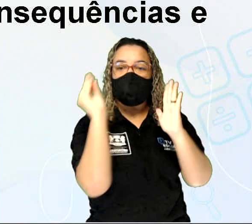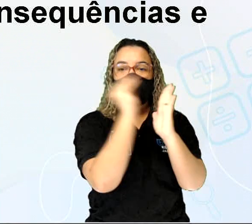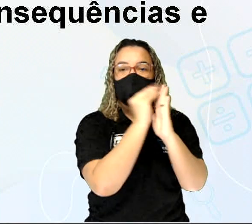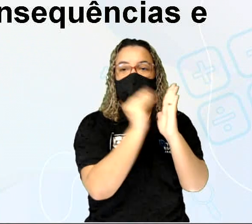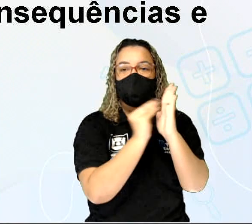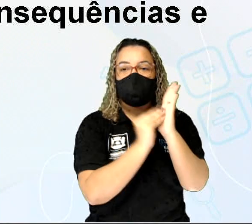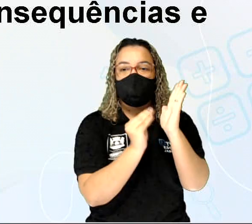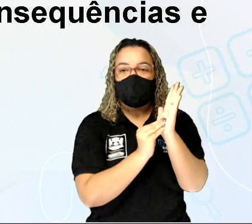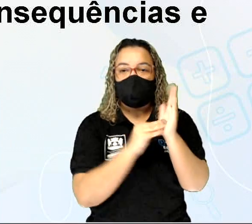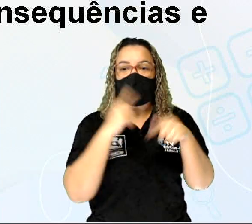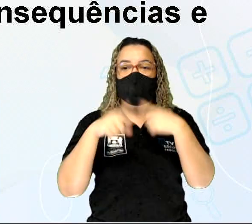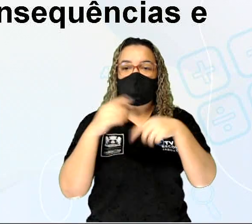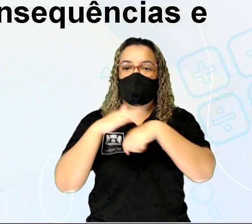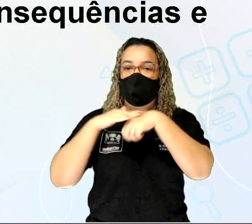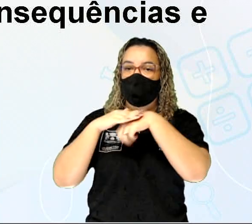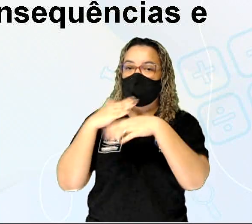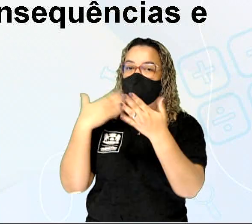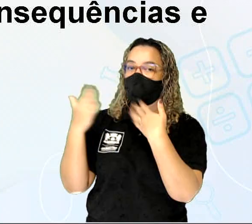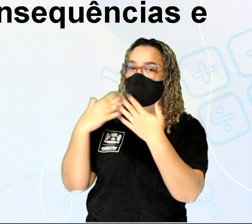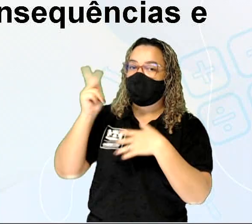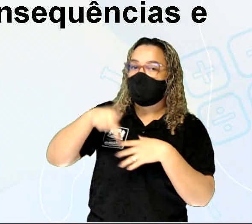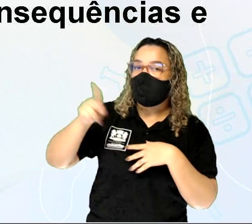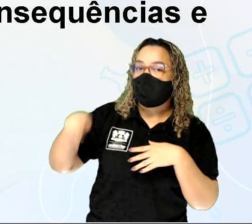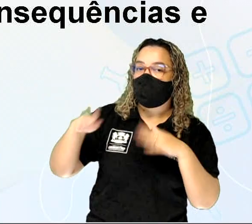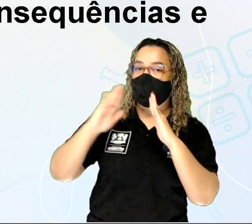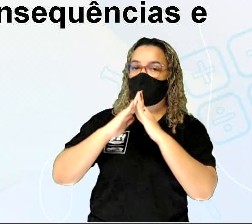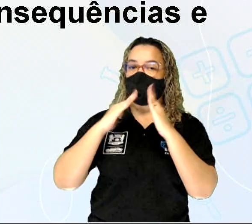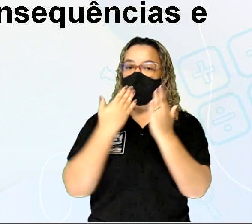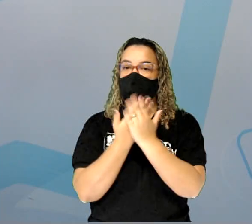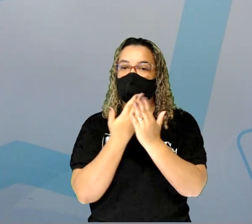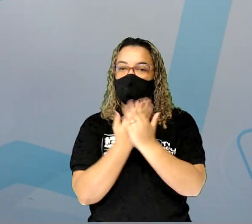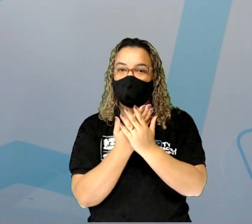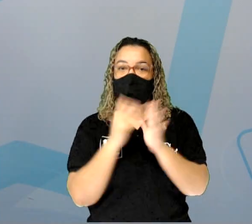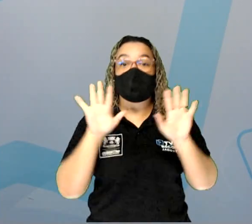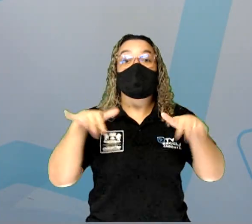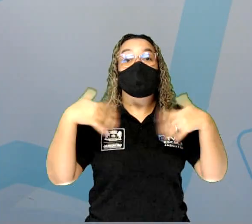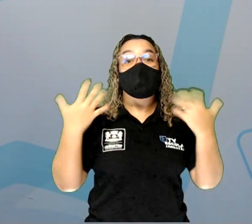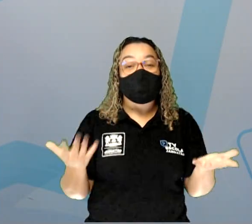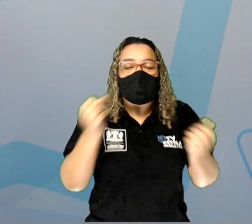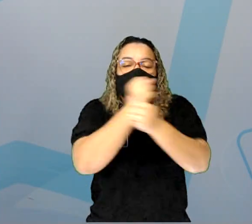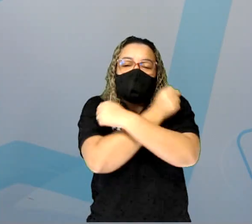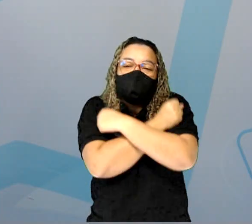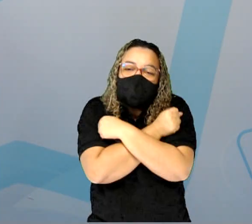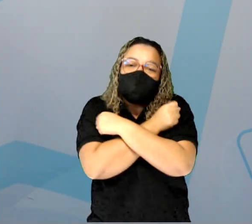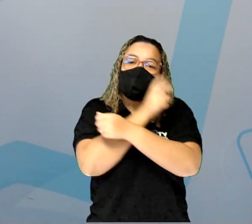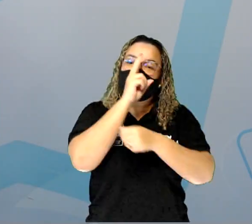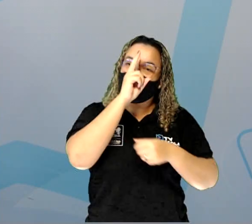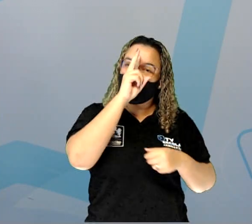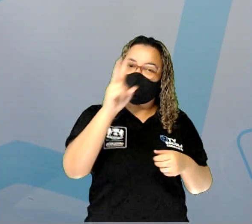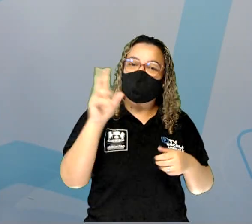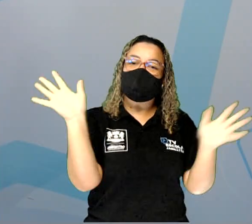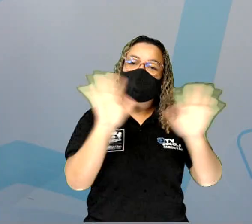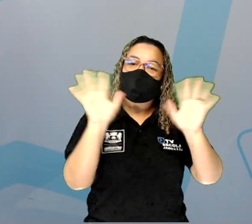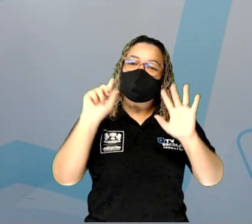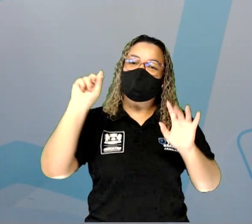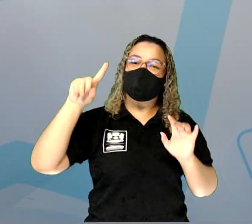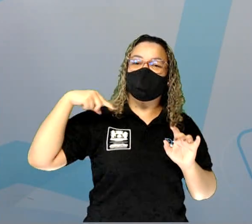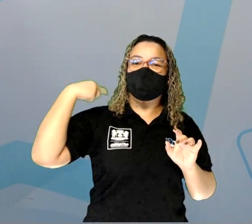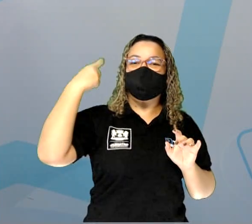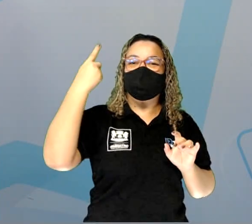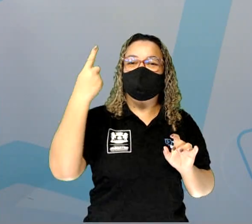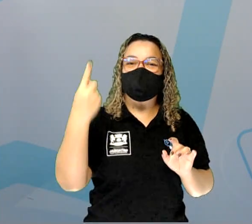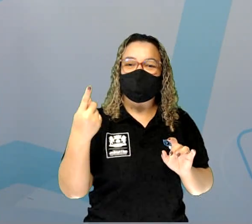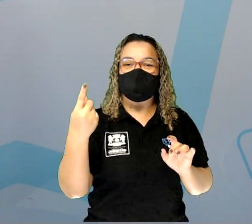e comente com seu professor na escola. Então, um forte abraço a todos, até a próxima aula